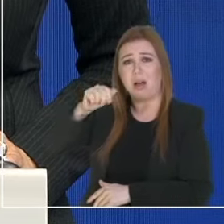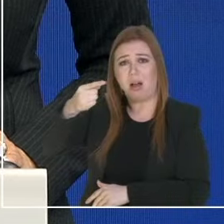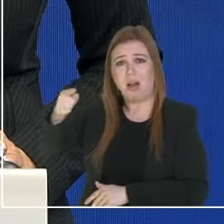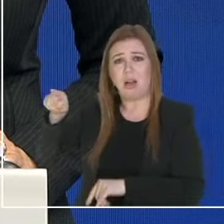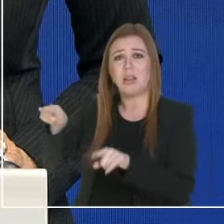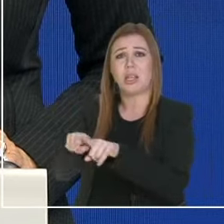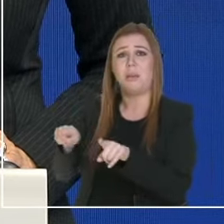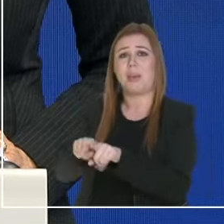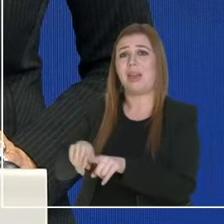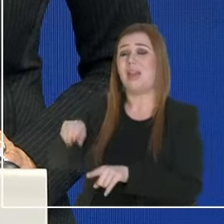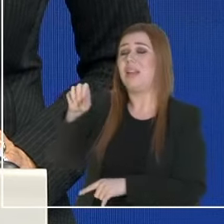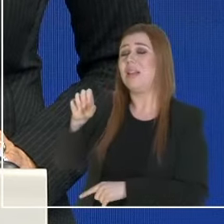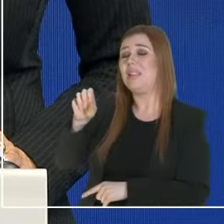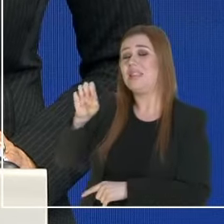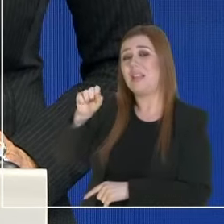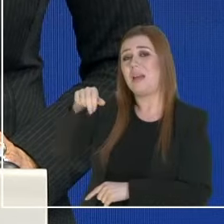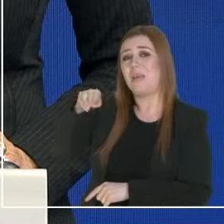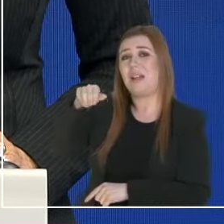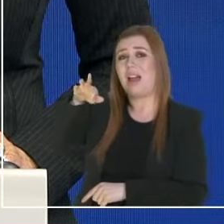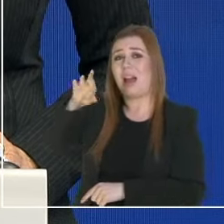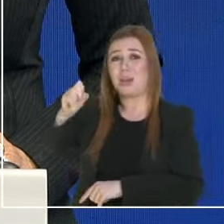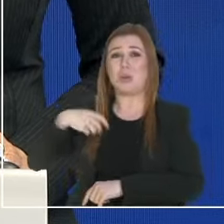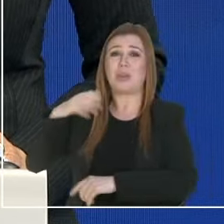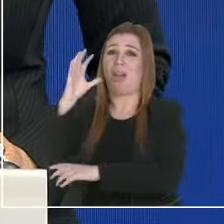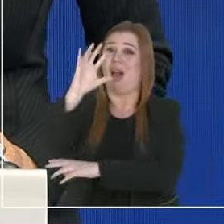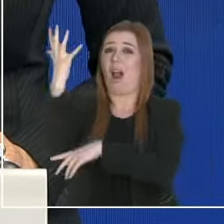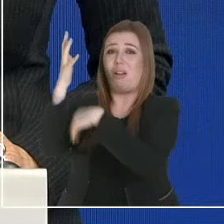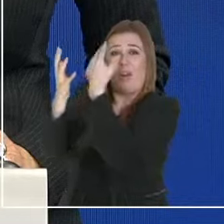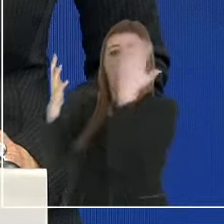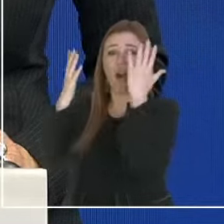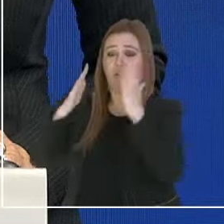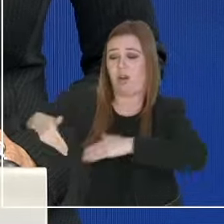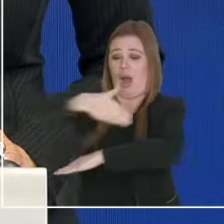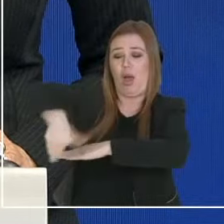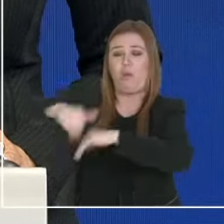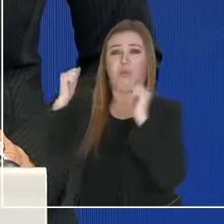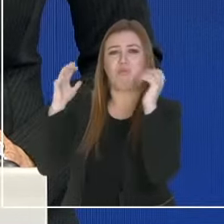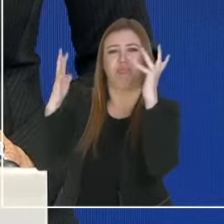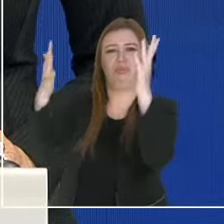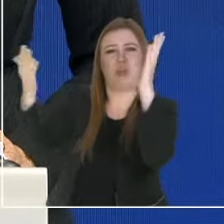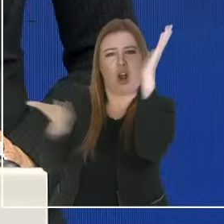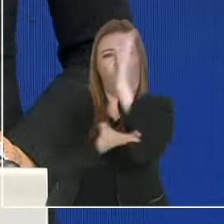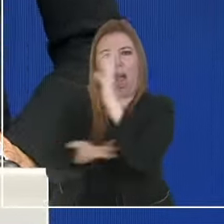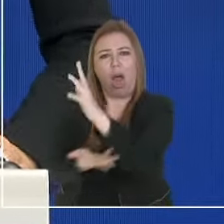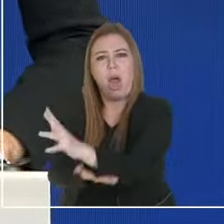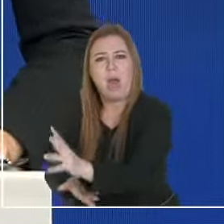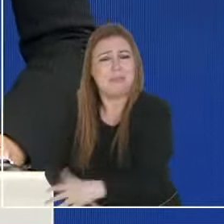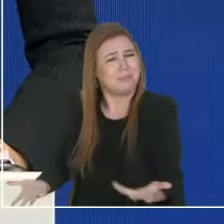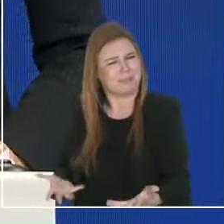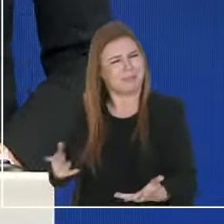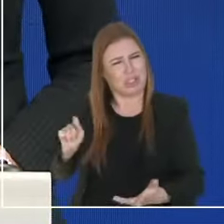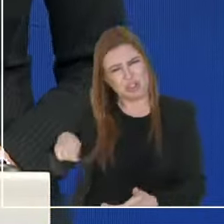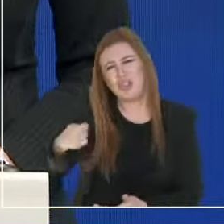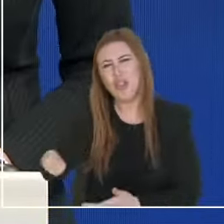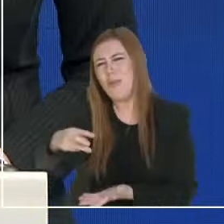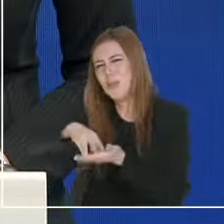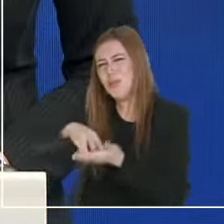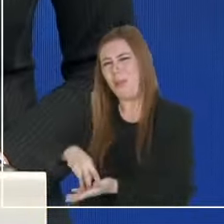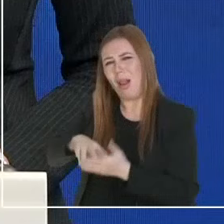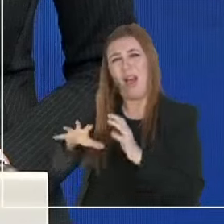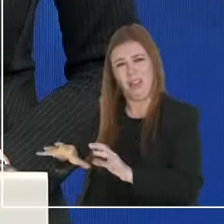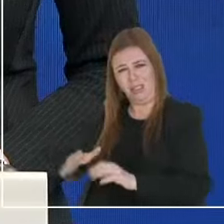as árvores da Vitor Ferreira do Amaral ou da presidente Arthur Bernardes. Vai ser assim a gestão da sustentabilidade, Eduardo Pimentel?